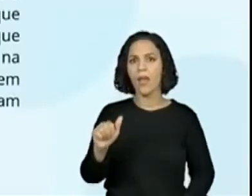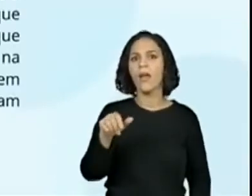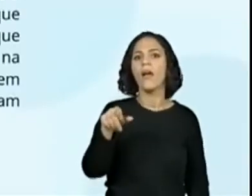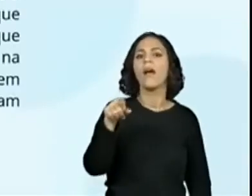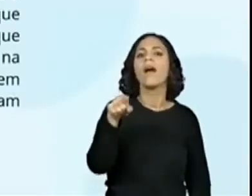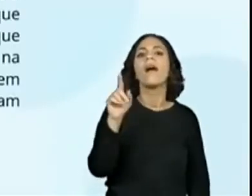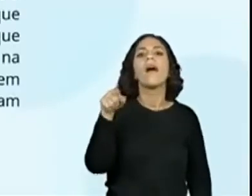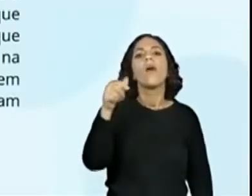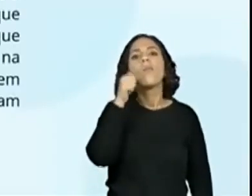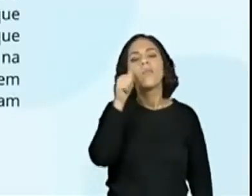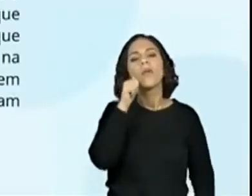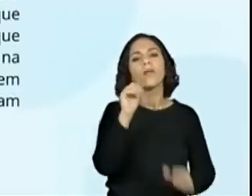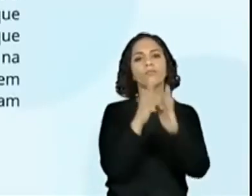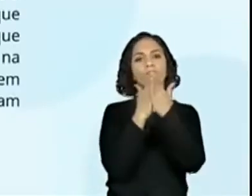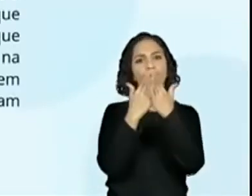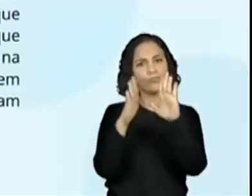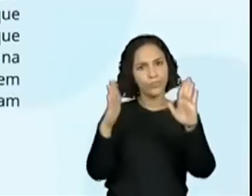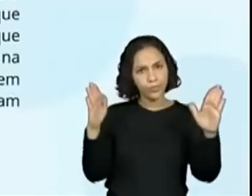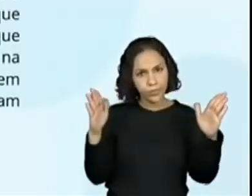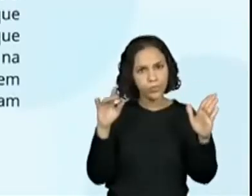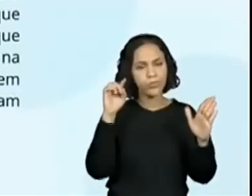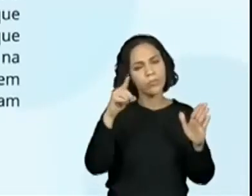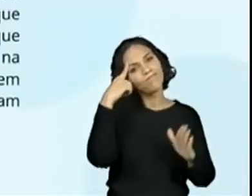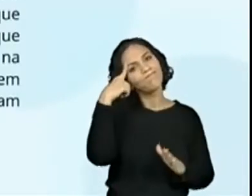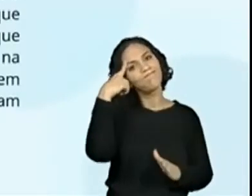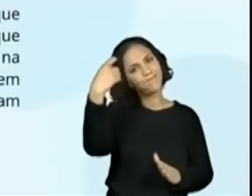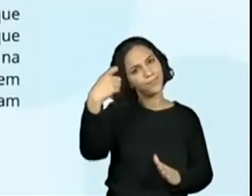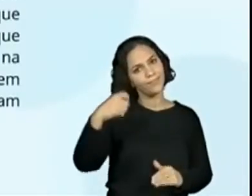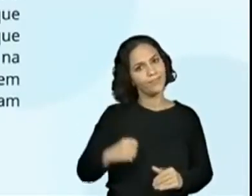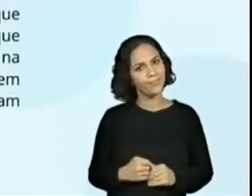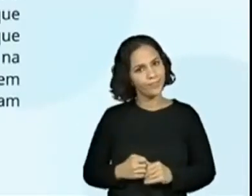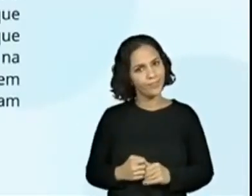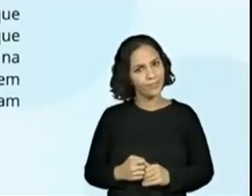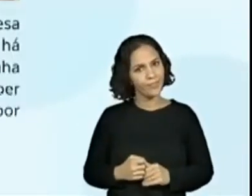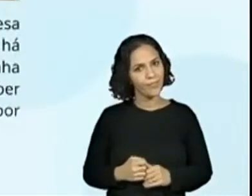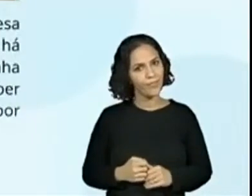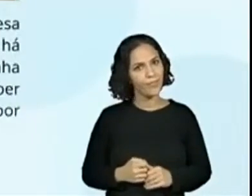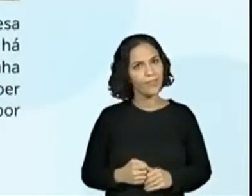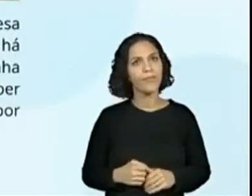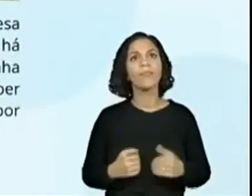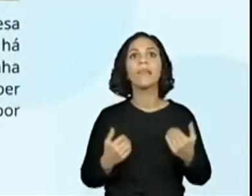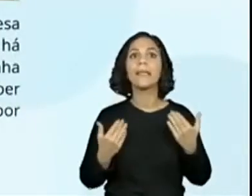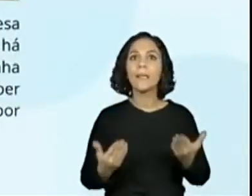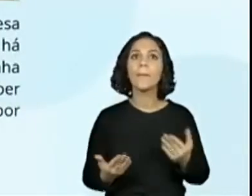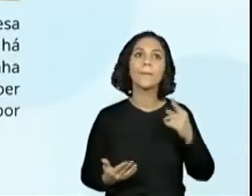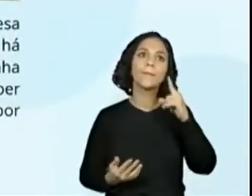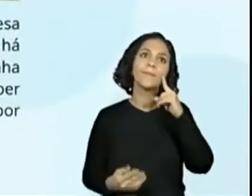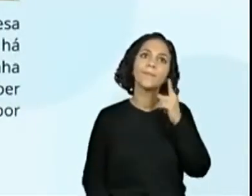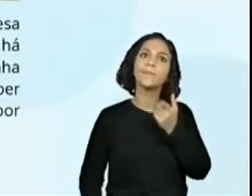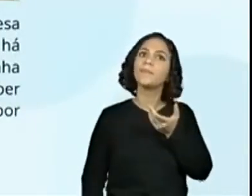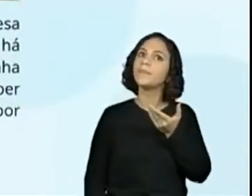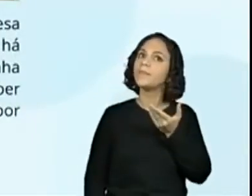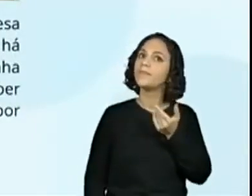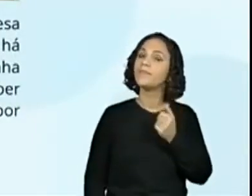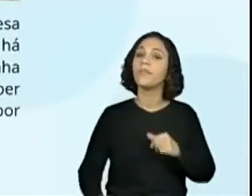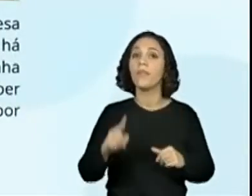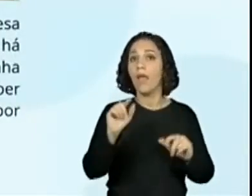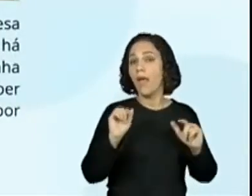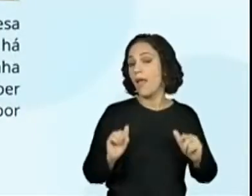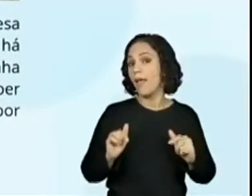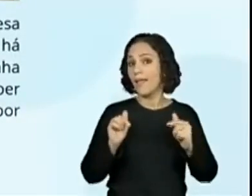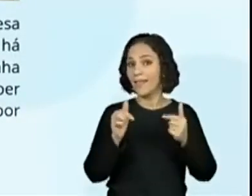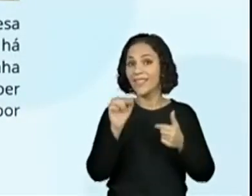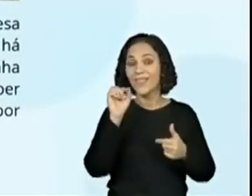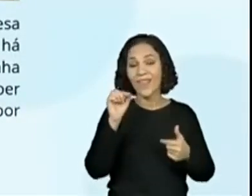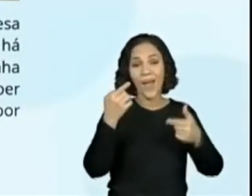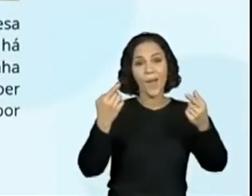bibliotecária que teve essa ideia, né? Então, vamos continuar. Vamos lá. A iniciativa nasceu